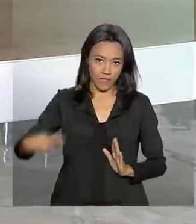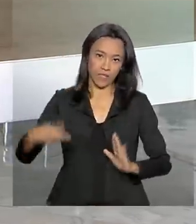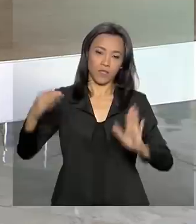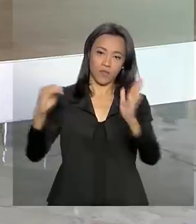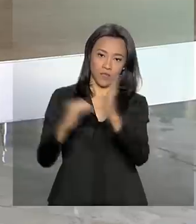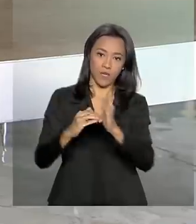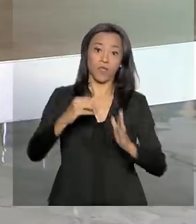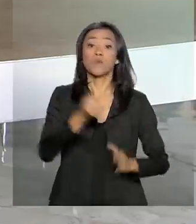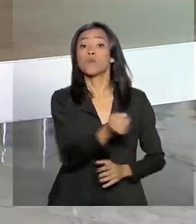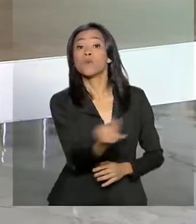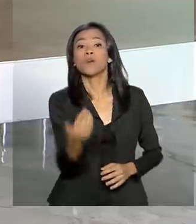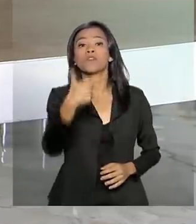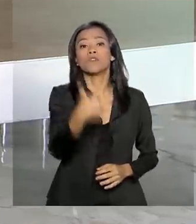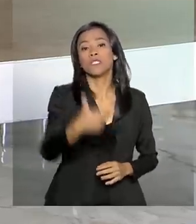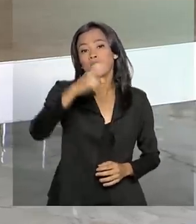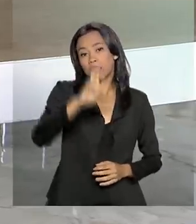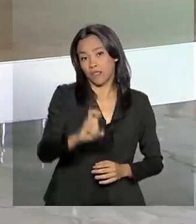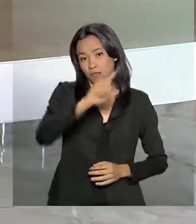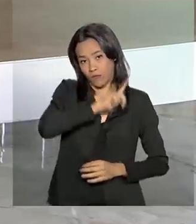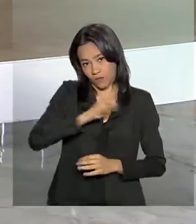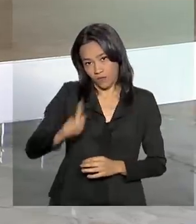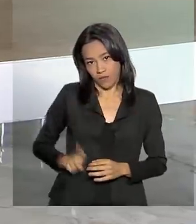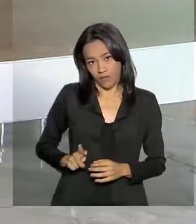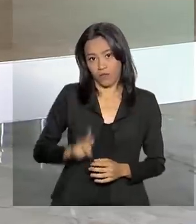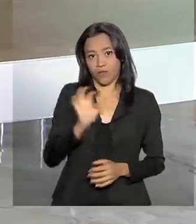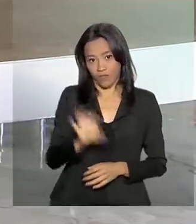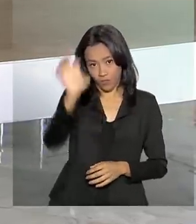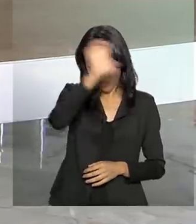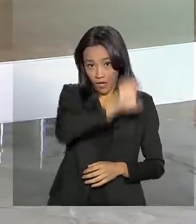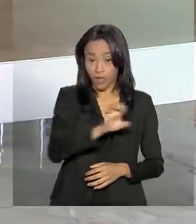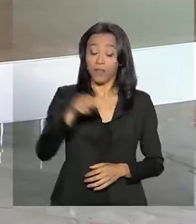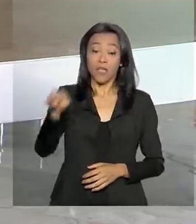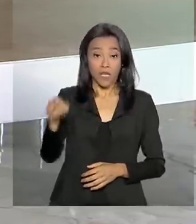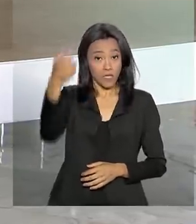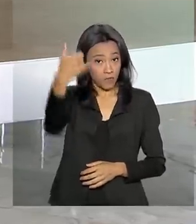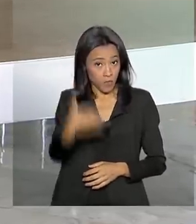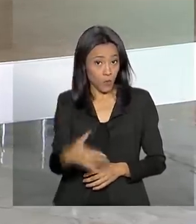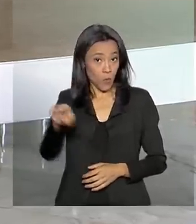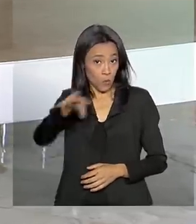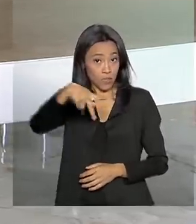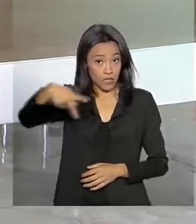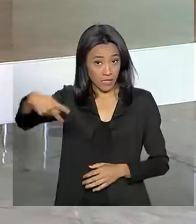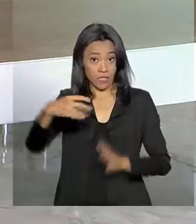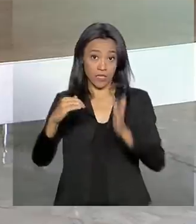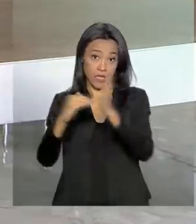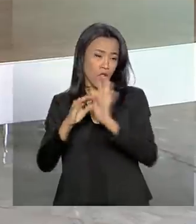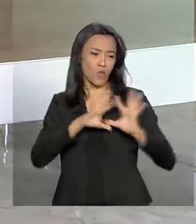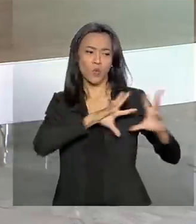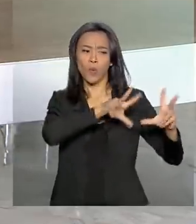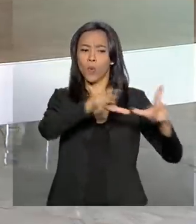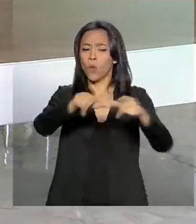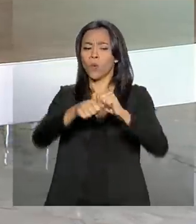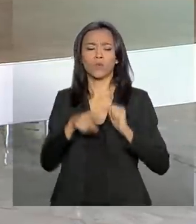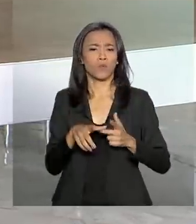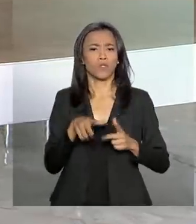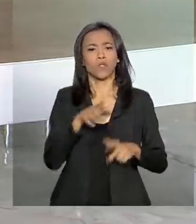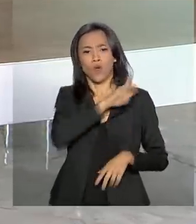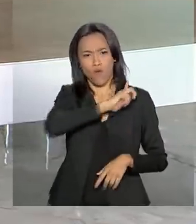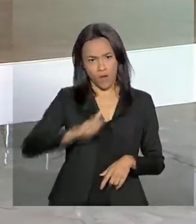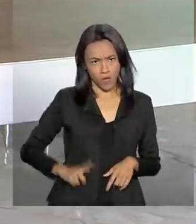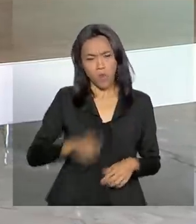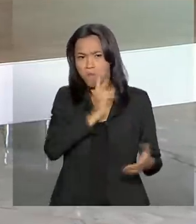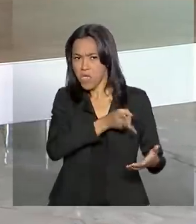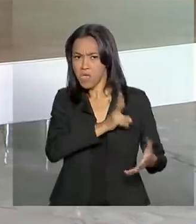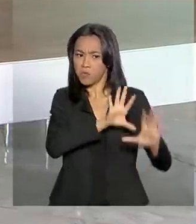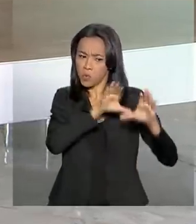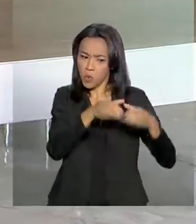25 governadores. Segundo o presidente do Senado, Davi Alcolumbre, todos os governadores, mesmo os de oposição, como